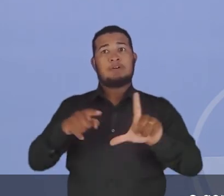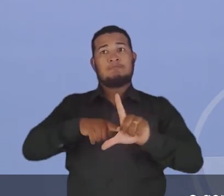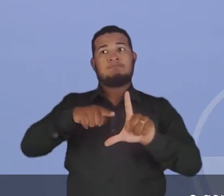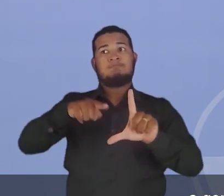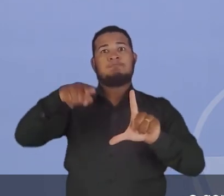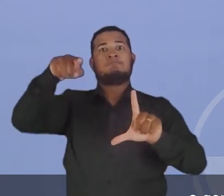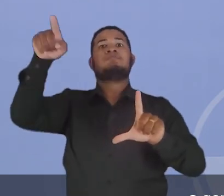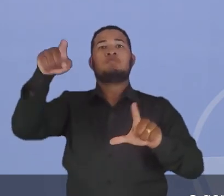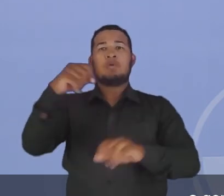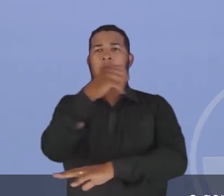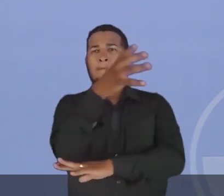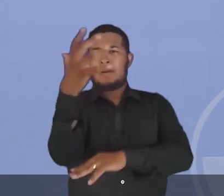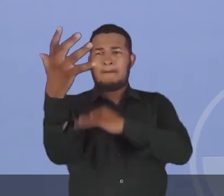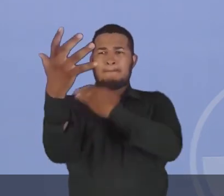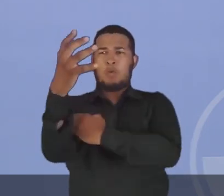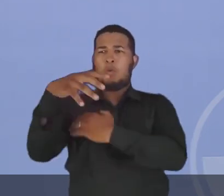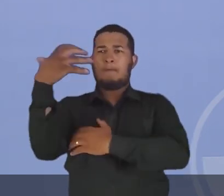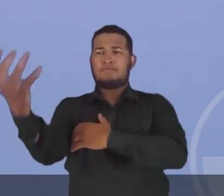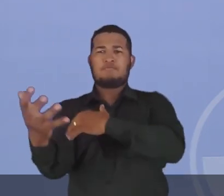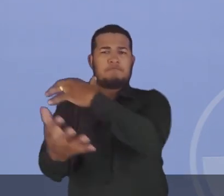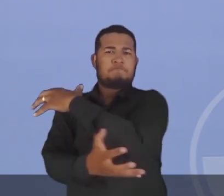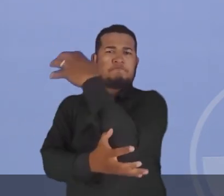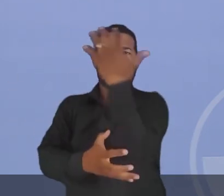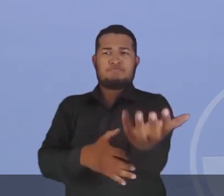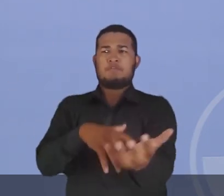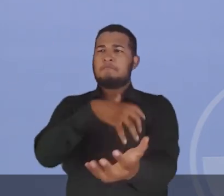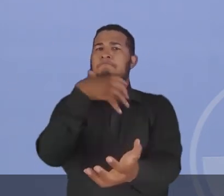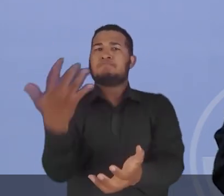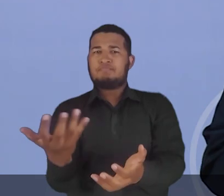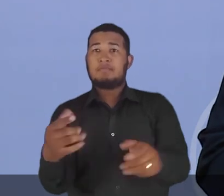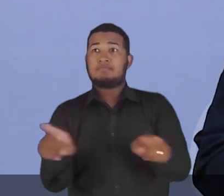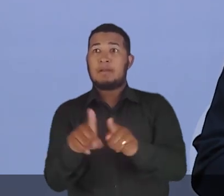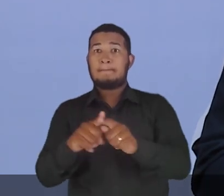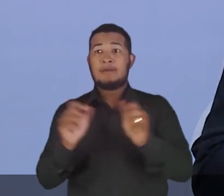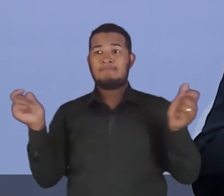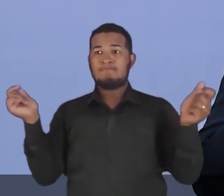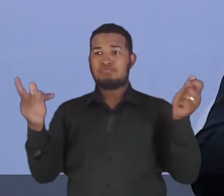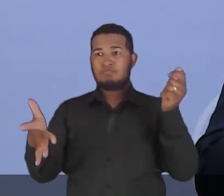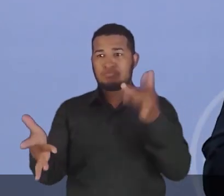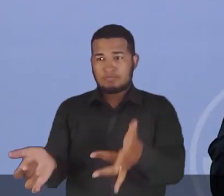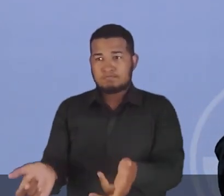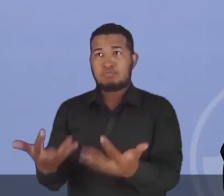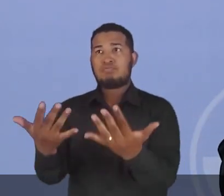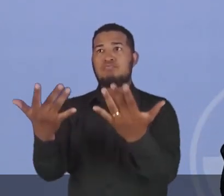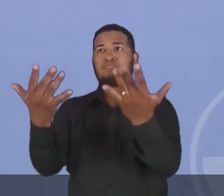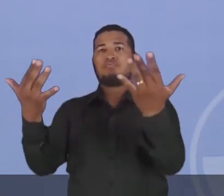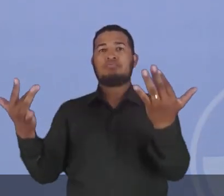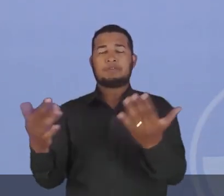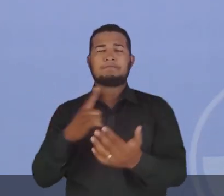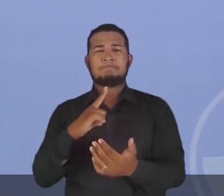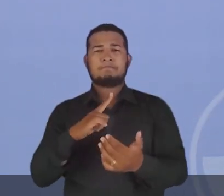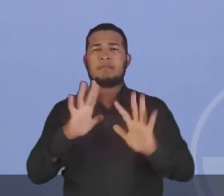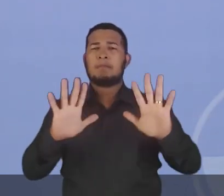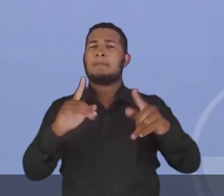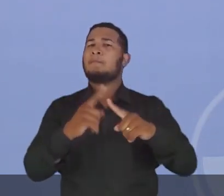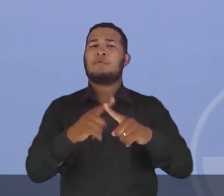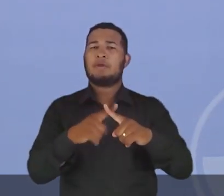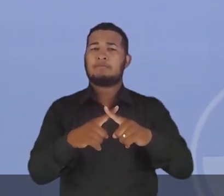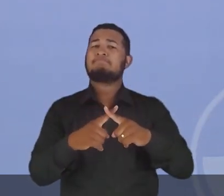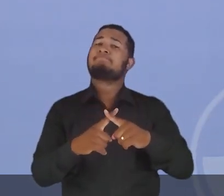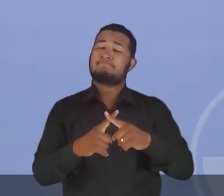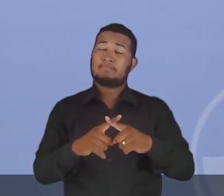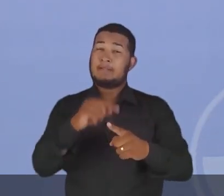do desmatamento e também das queimadas na região do bioma da Amazônia. E por que isso?